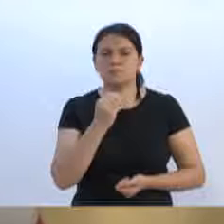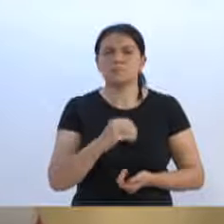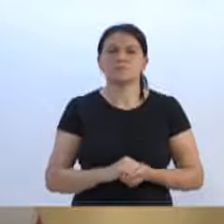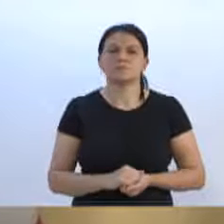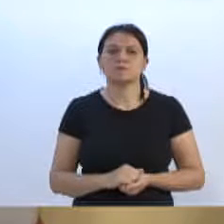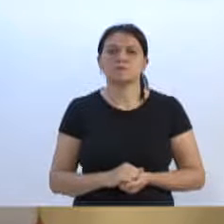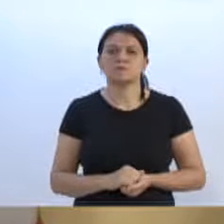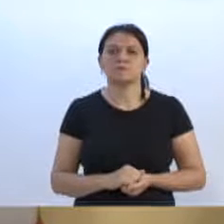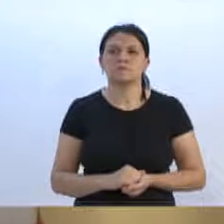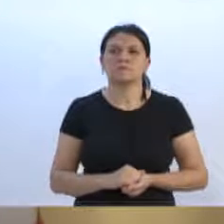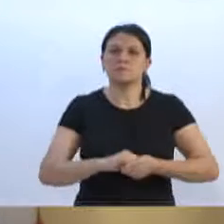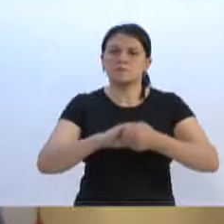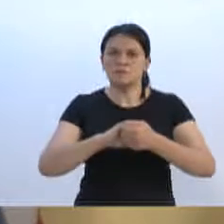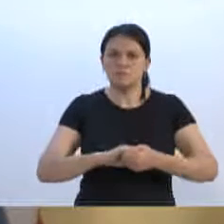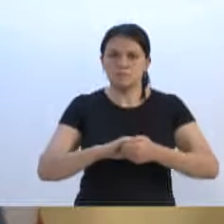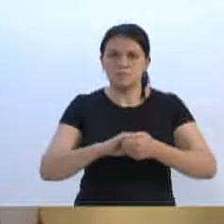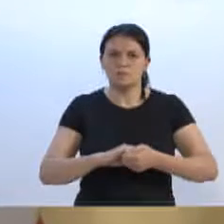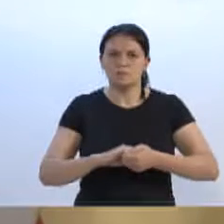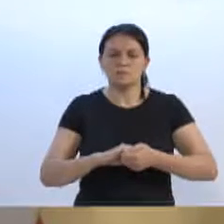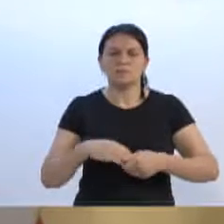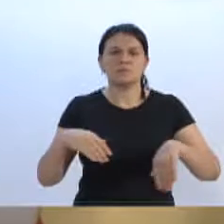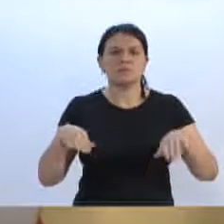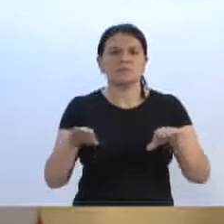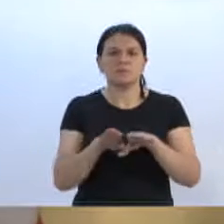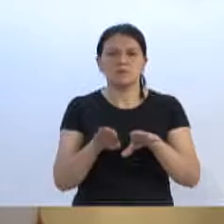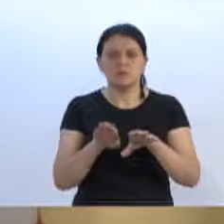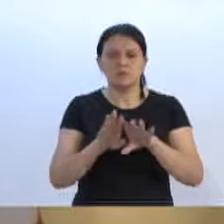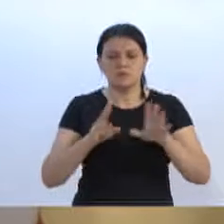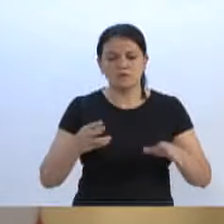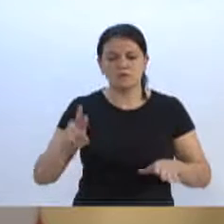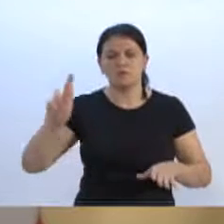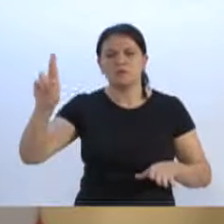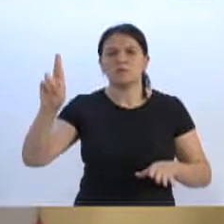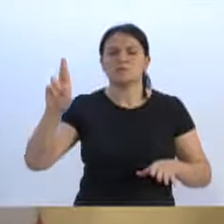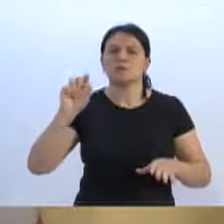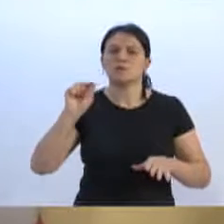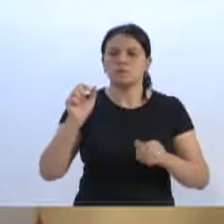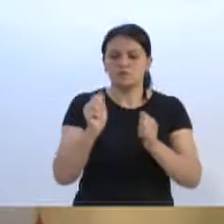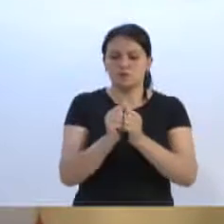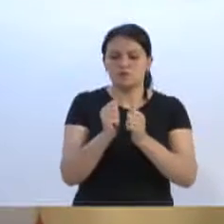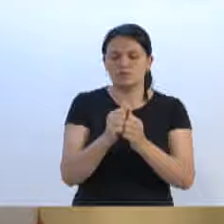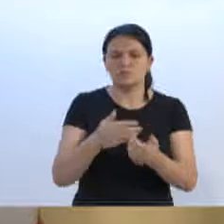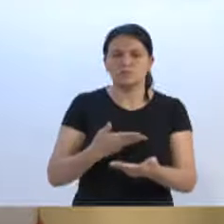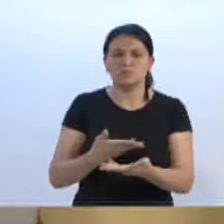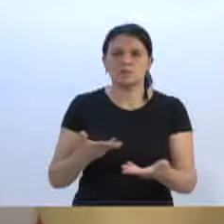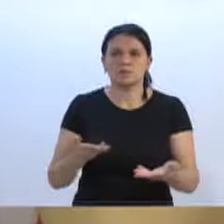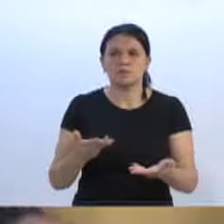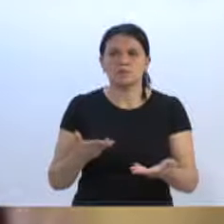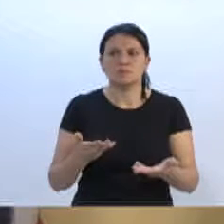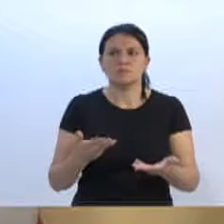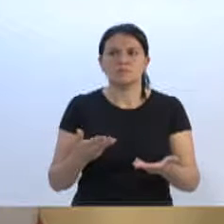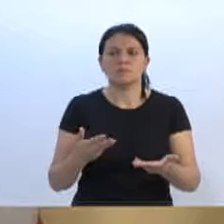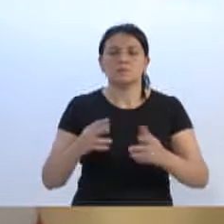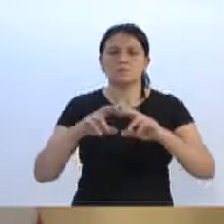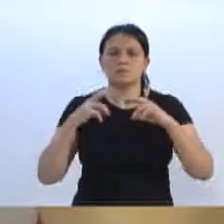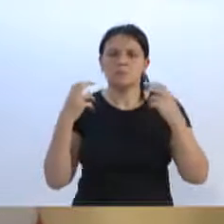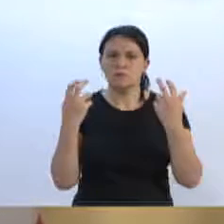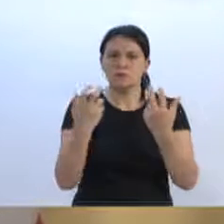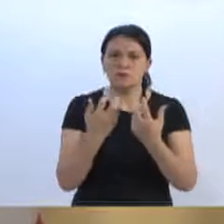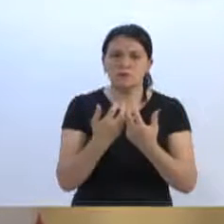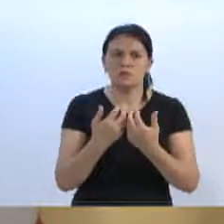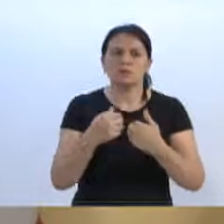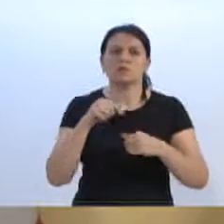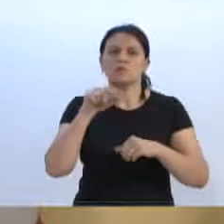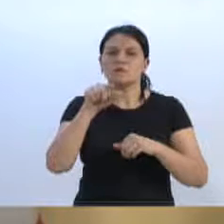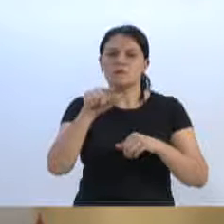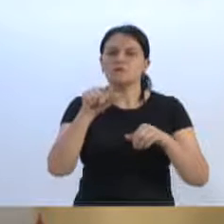ao saudá-lo, ao saudar toda a mesa diretor, os colegas que acompanham o parlamento, quem nos acompanha em plenário, o senhor